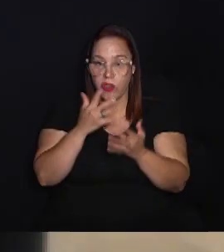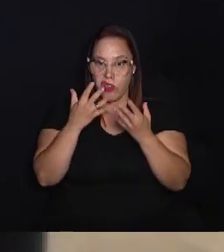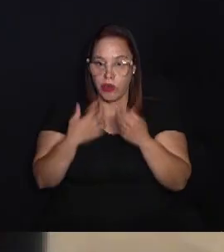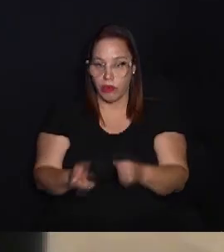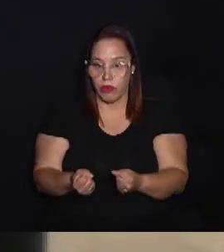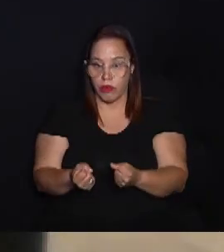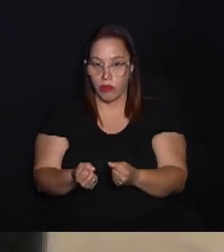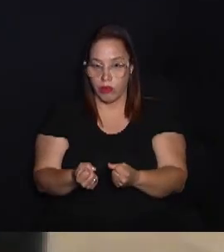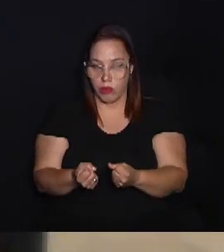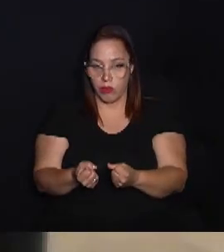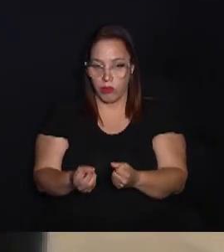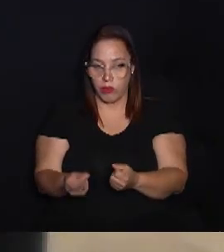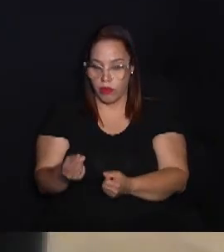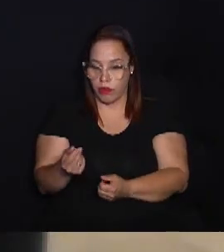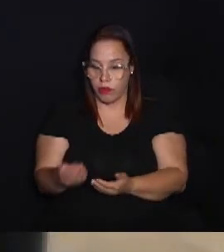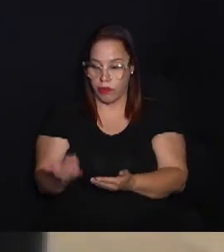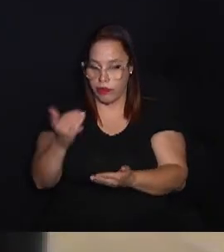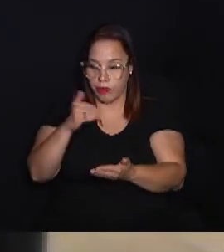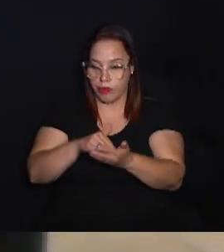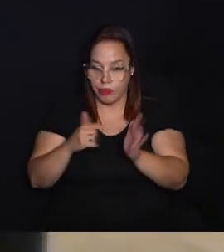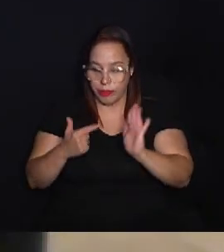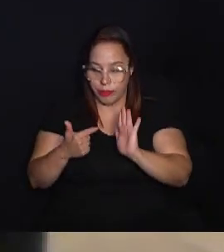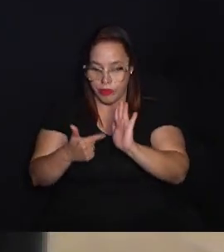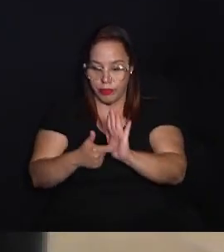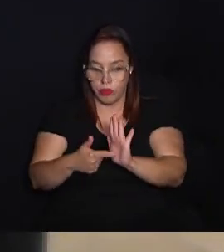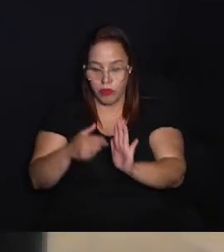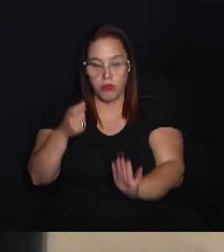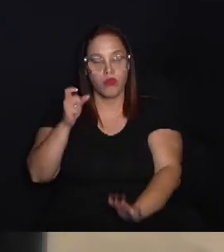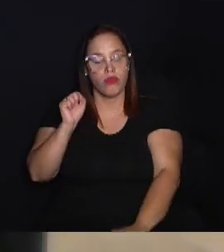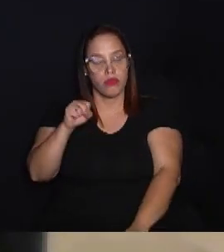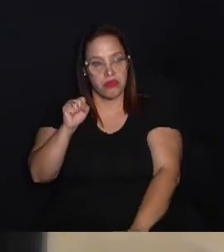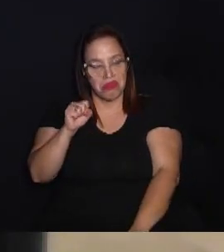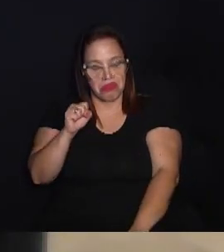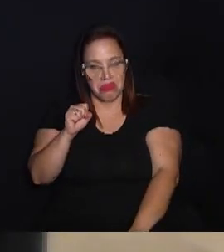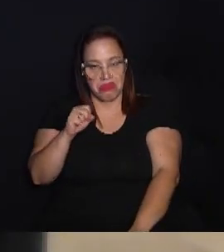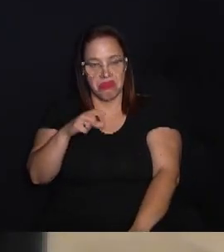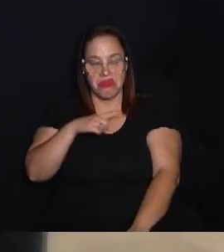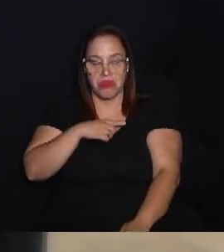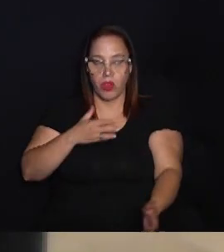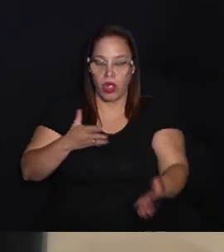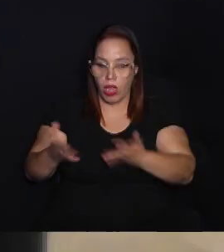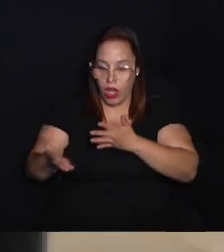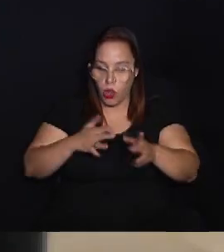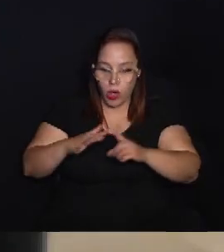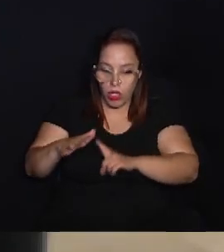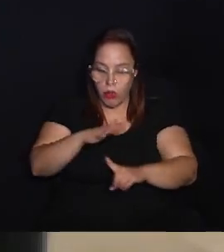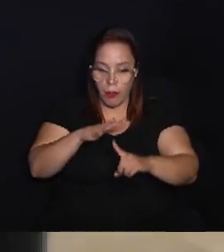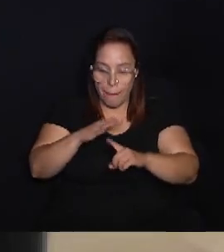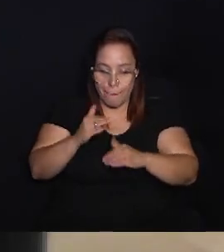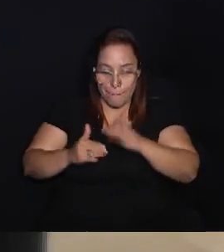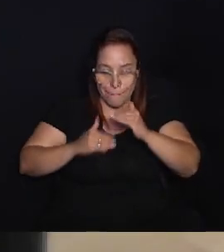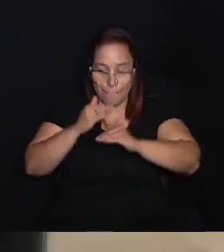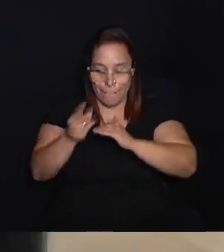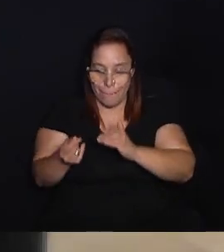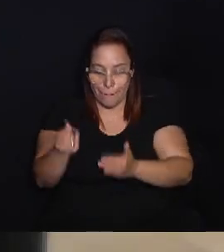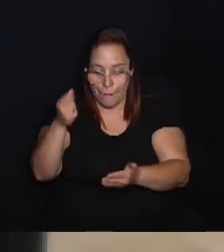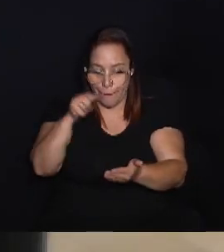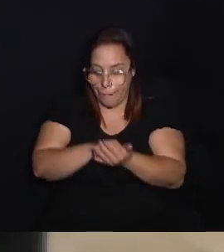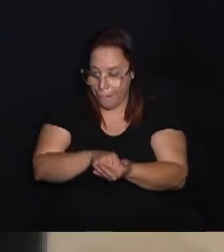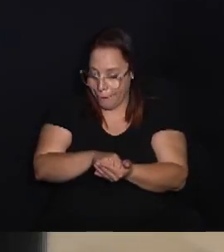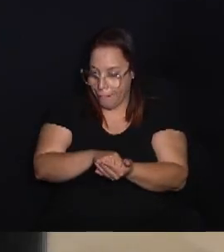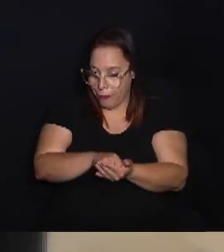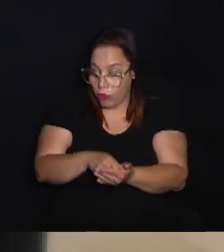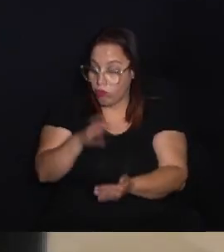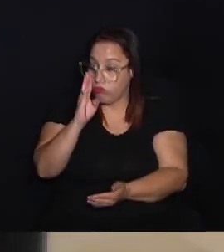água. Então, a gente recebe parte da economia da fatura de água, mostrando que você tem como sim ter ações ambientais que te geram